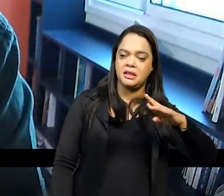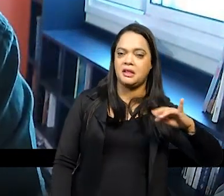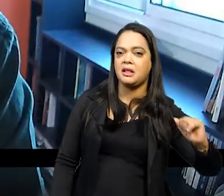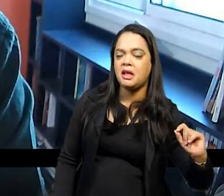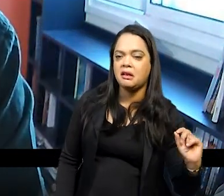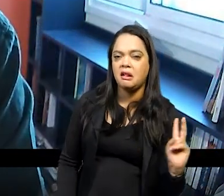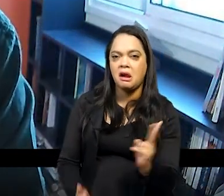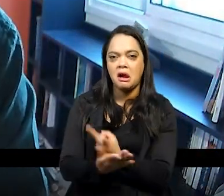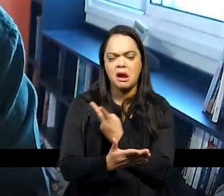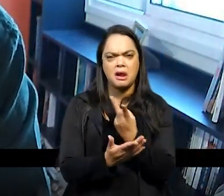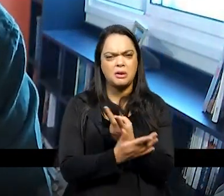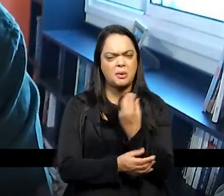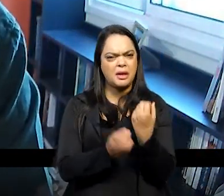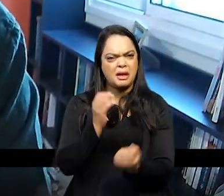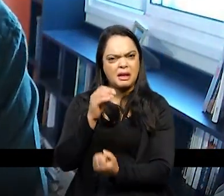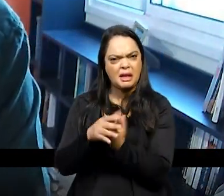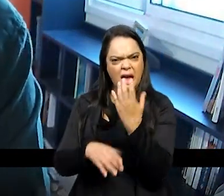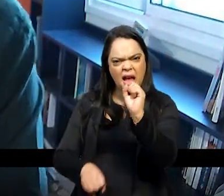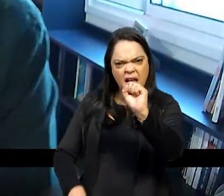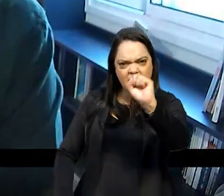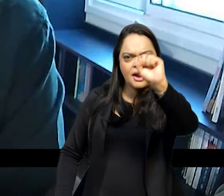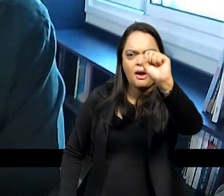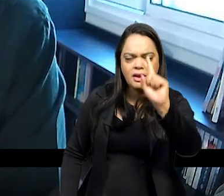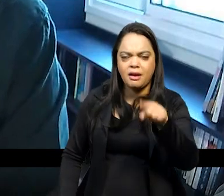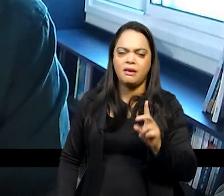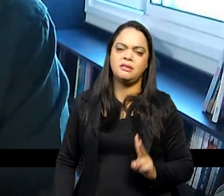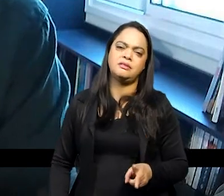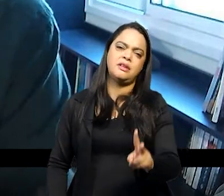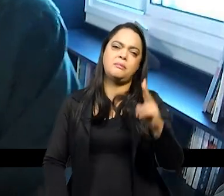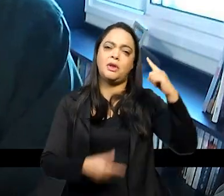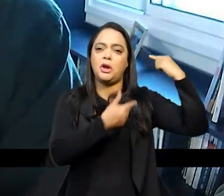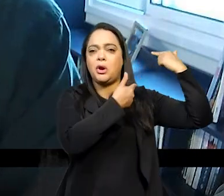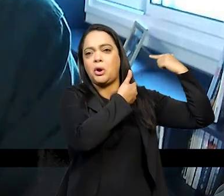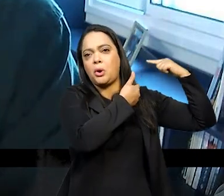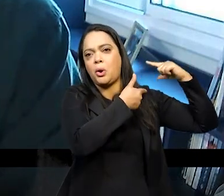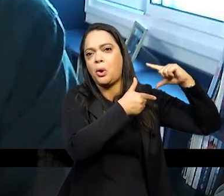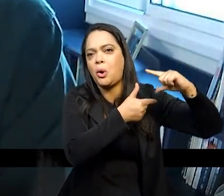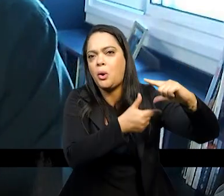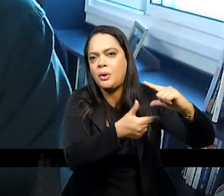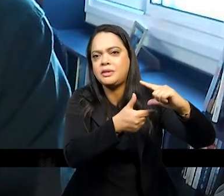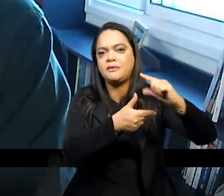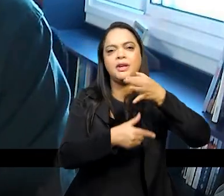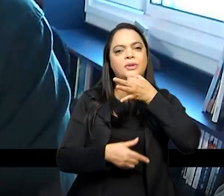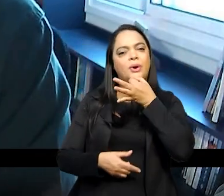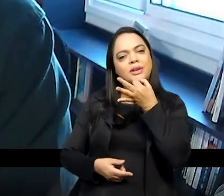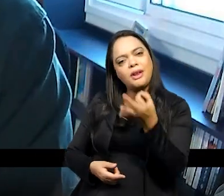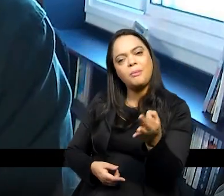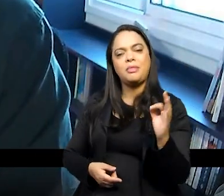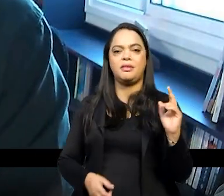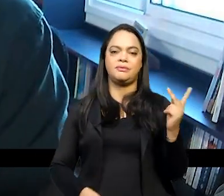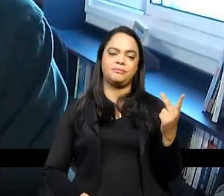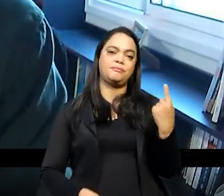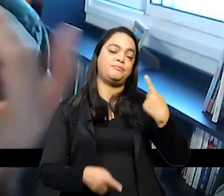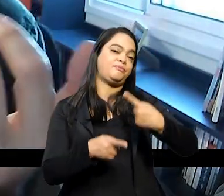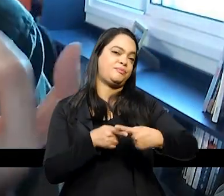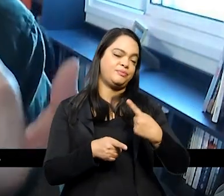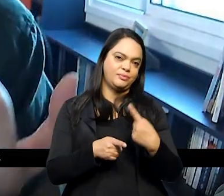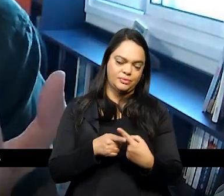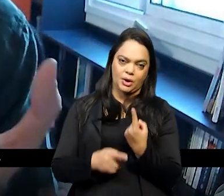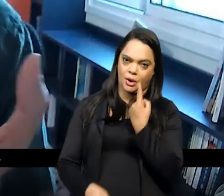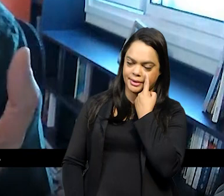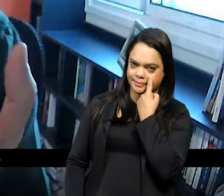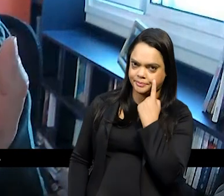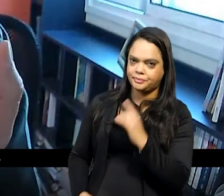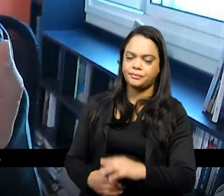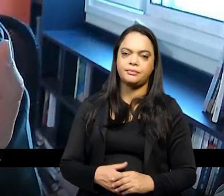ou heroínas vai ser sempre uma operação conservadora do ponto de vista do conhecimento histórico por quê? ora